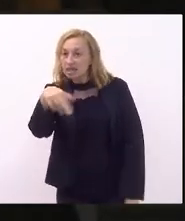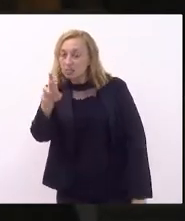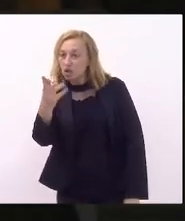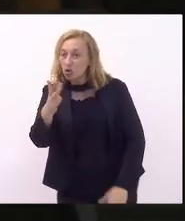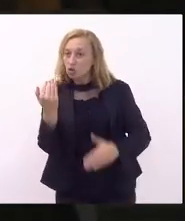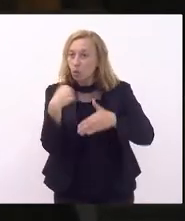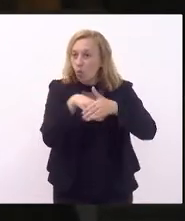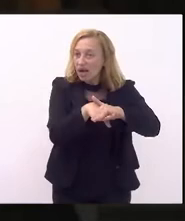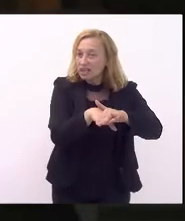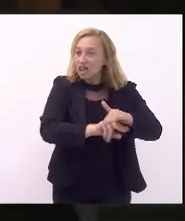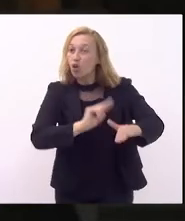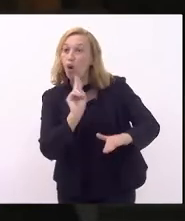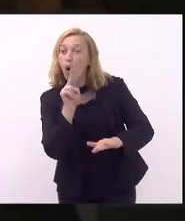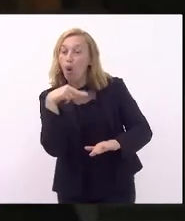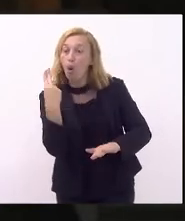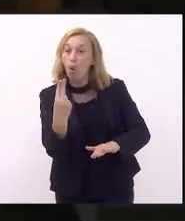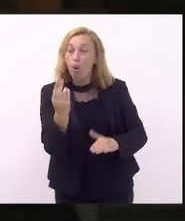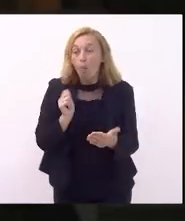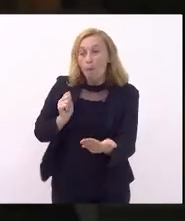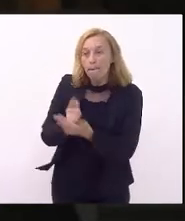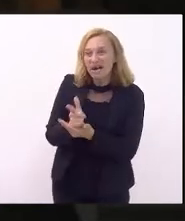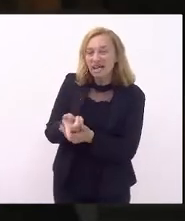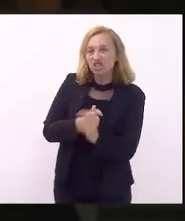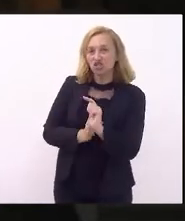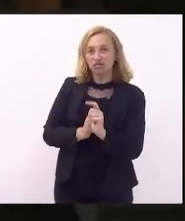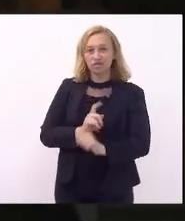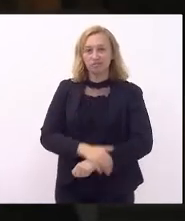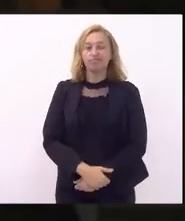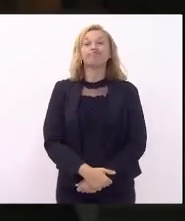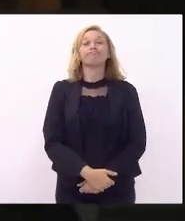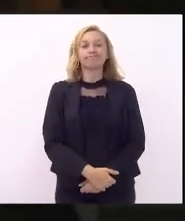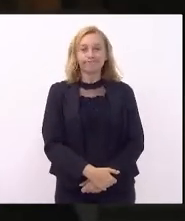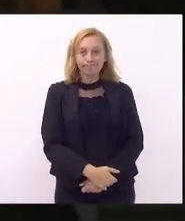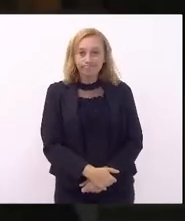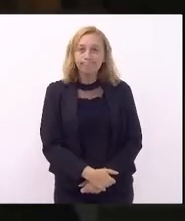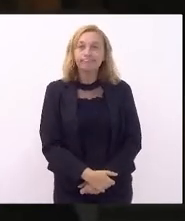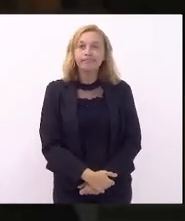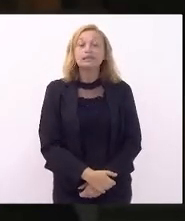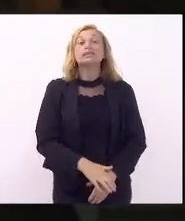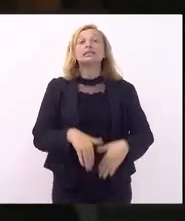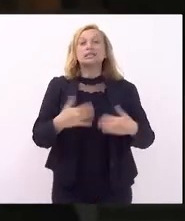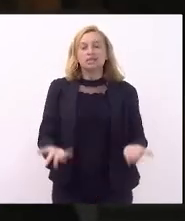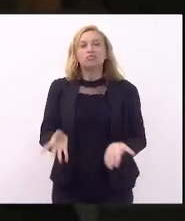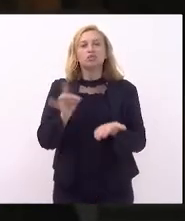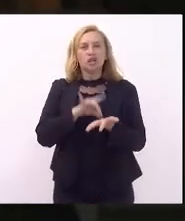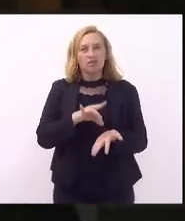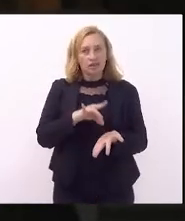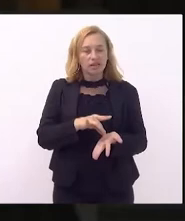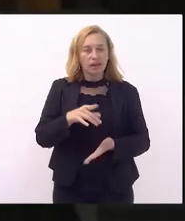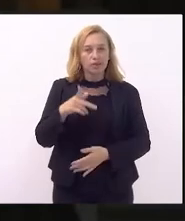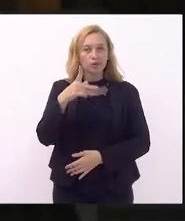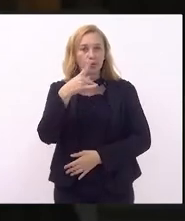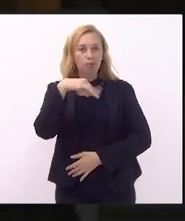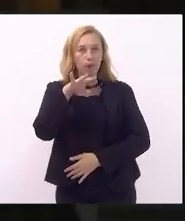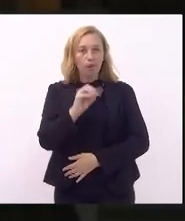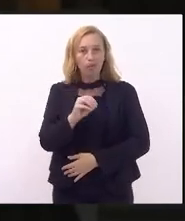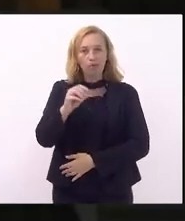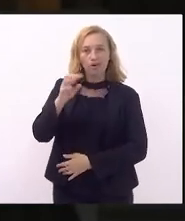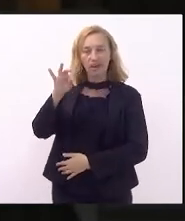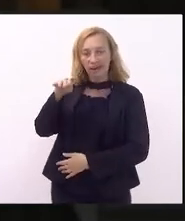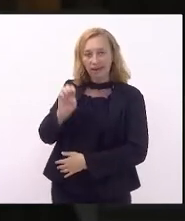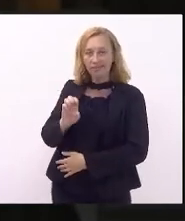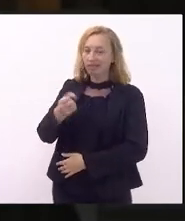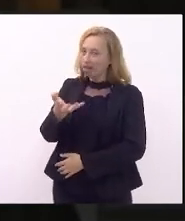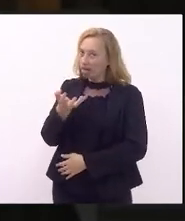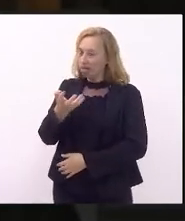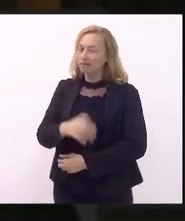caixa ou pagar a dívida. Então, na verdade, o senhor Paulo Guedes, ele